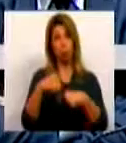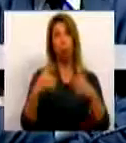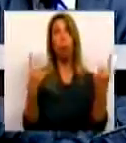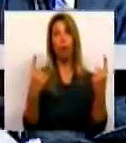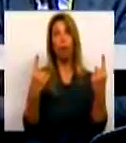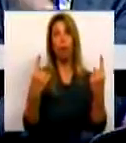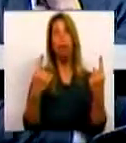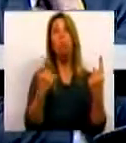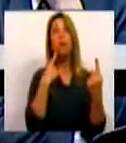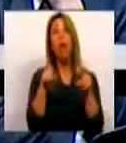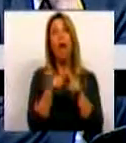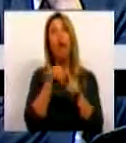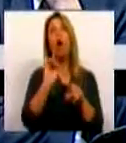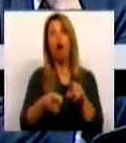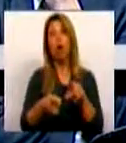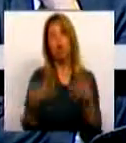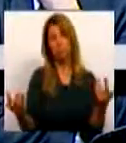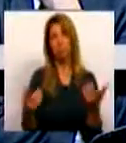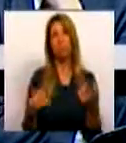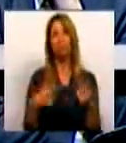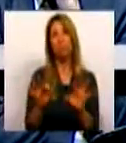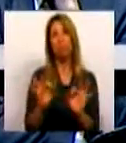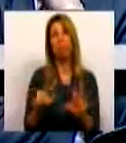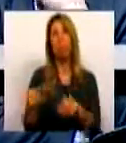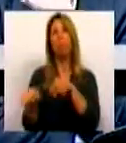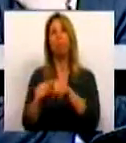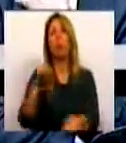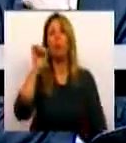sinónimo da vossa política e das vossas opções.